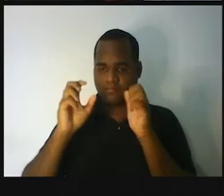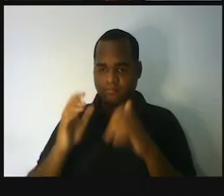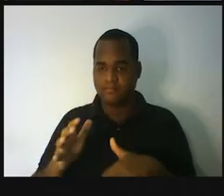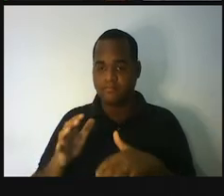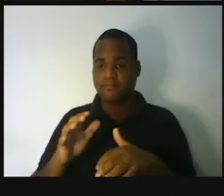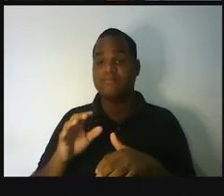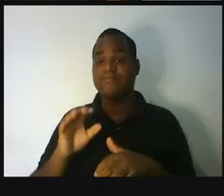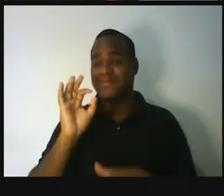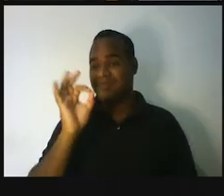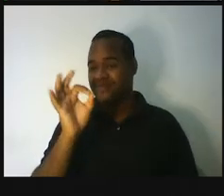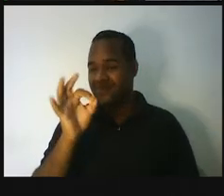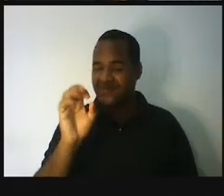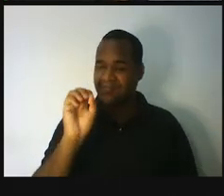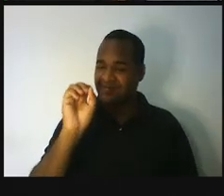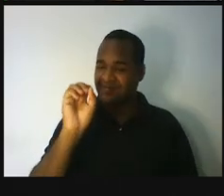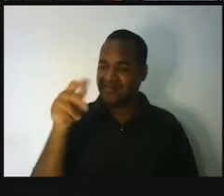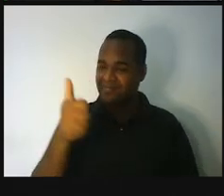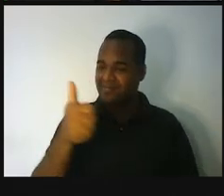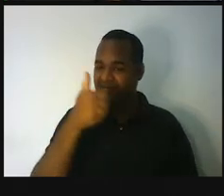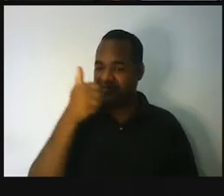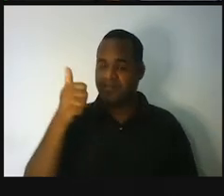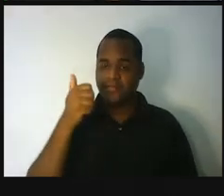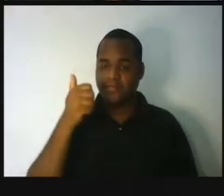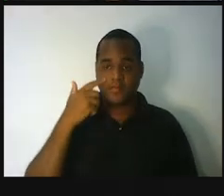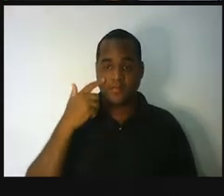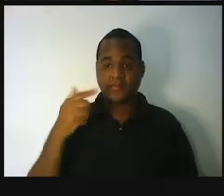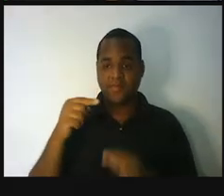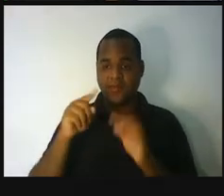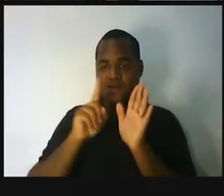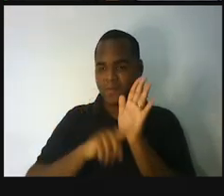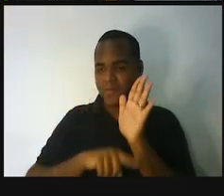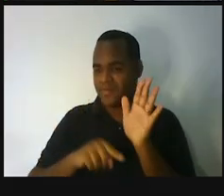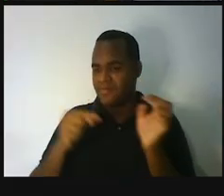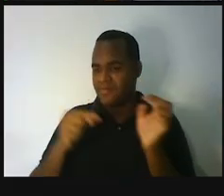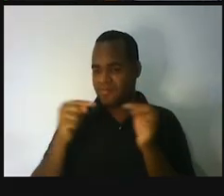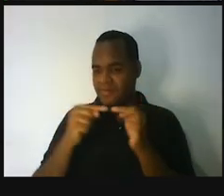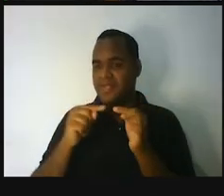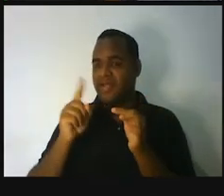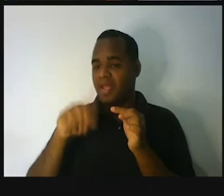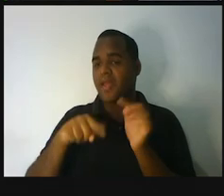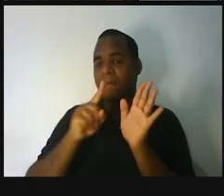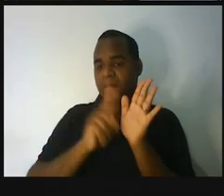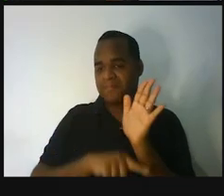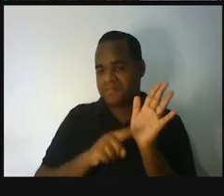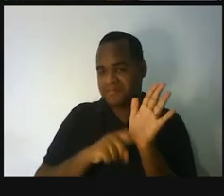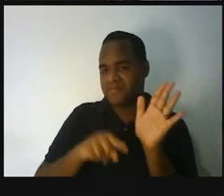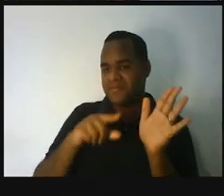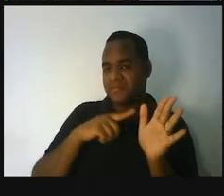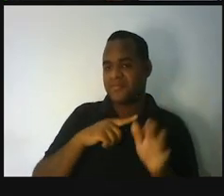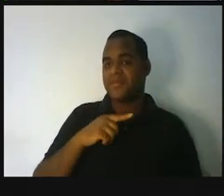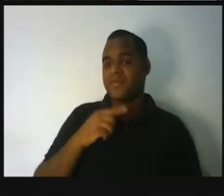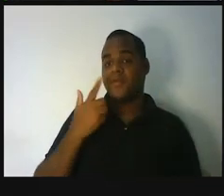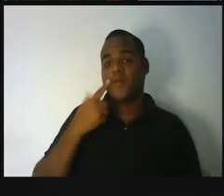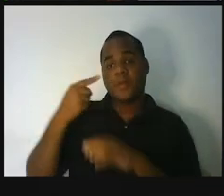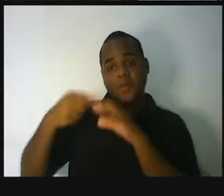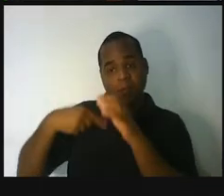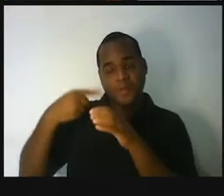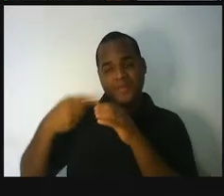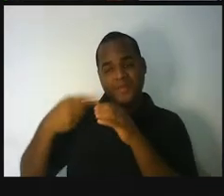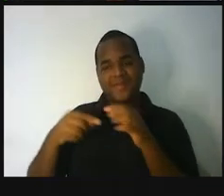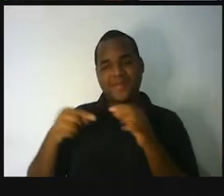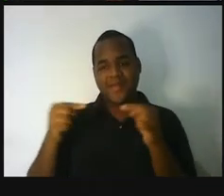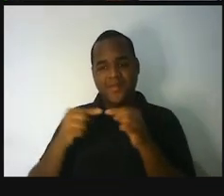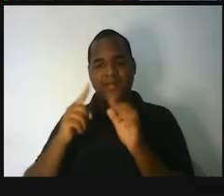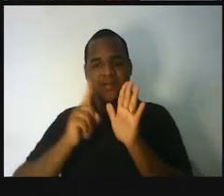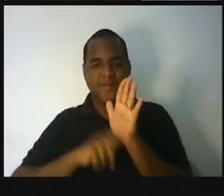Exatamente isso que você pensou. a famosa conta de menos a subtração. Se você pegar aqui o global e fizer